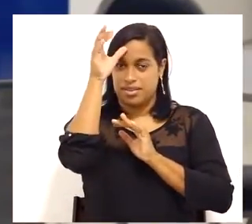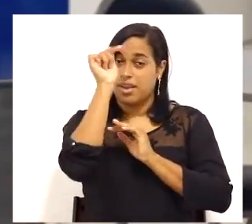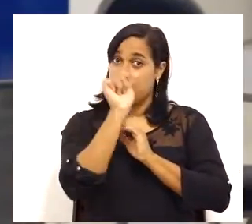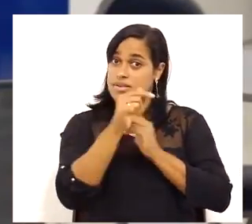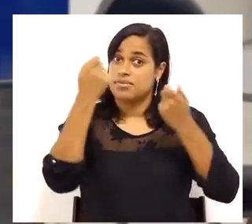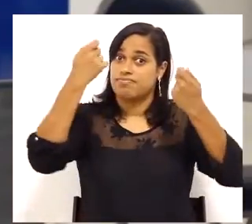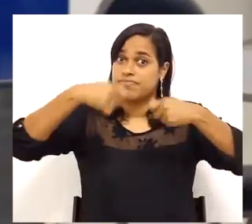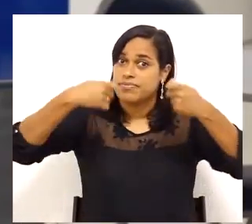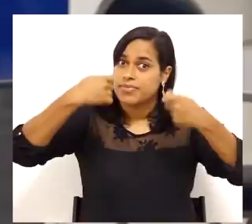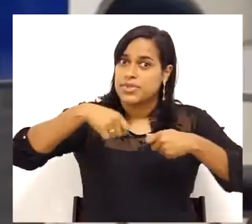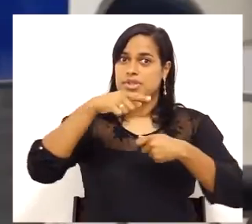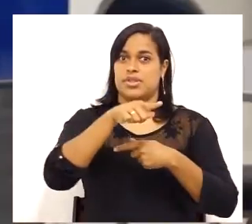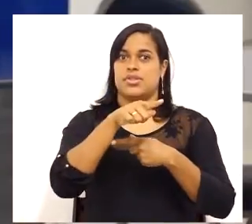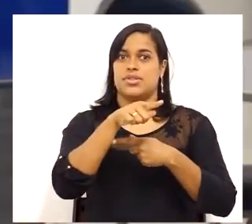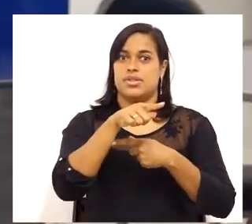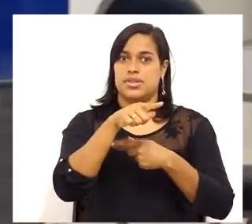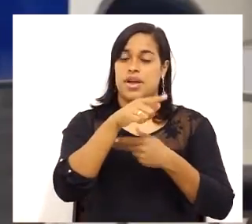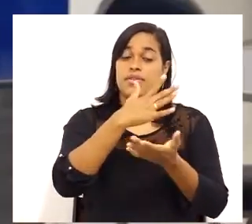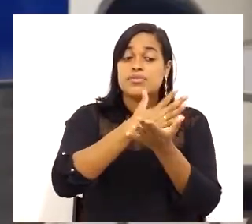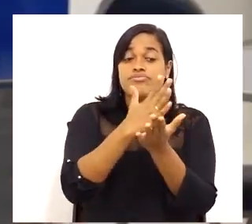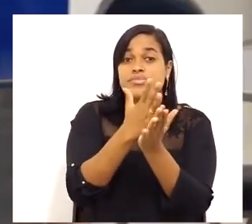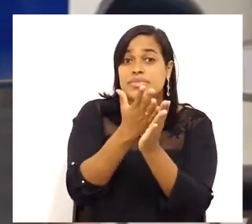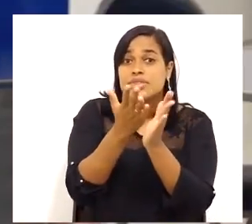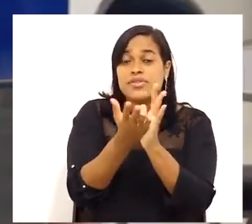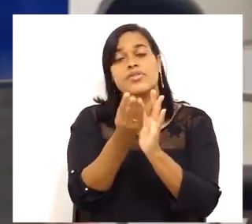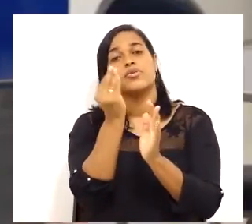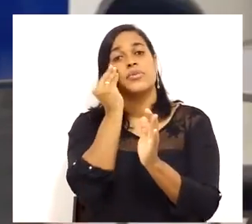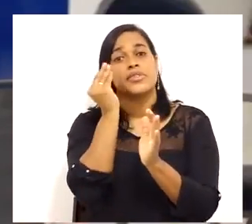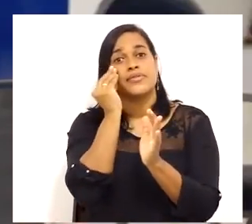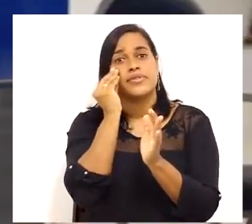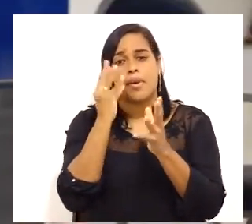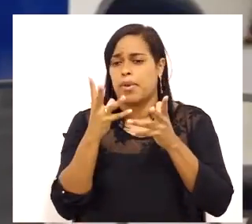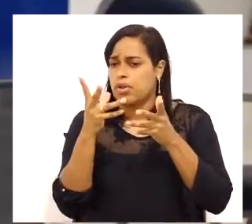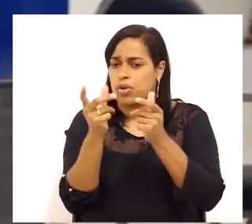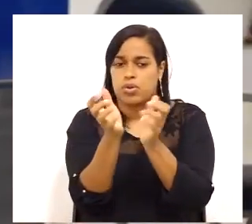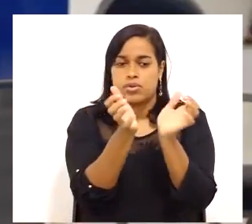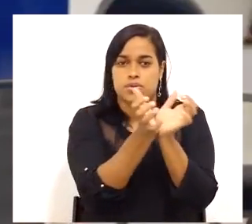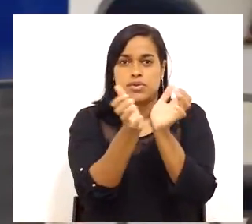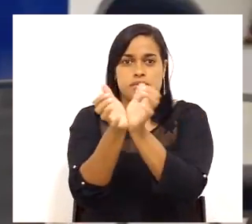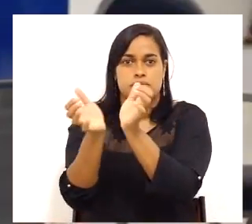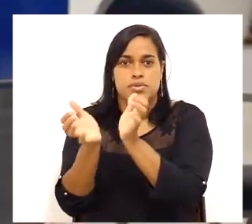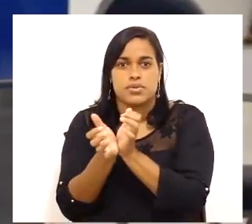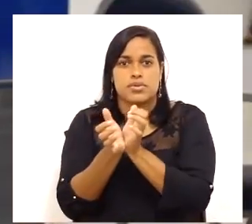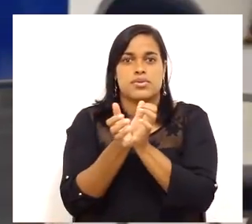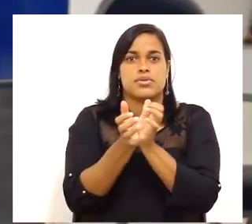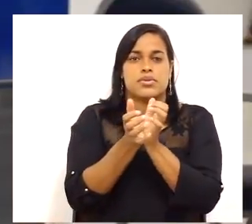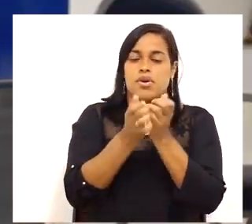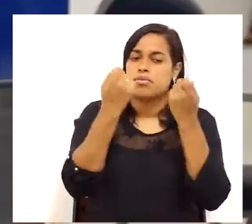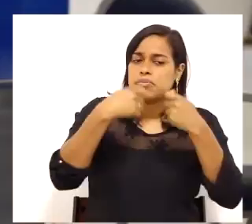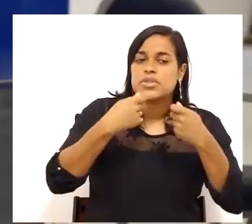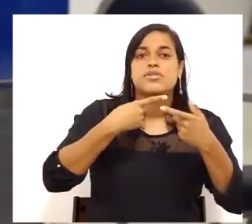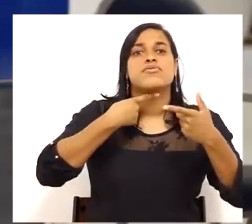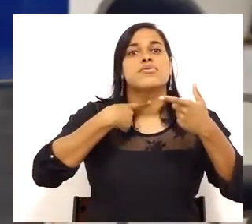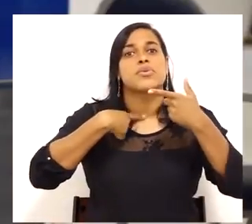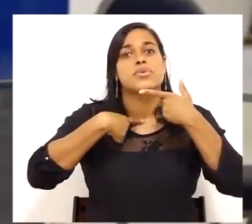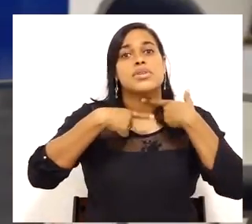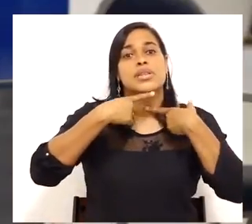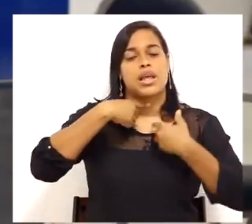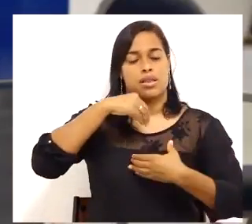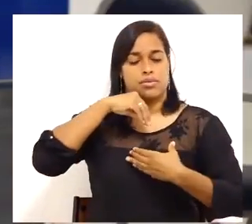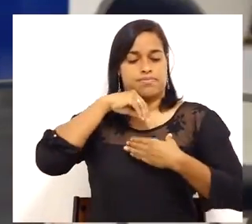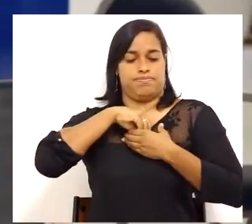necessidade do cliente vai estar dividida especificamente em dois grandes grupos. As necessidades explícitas e as necessidades